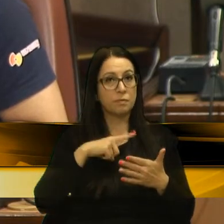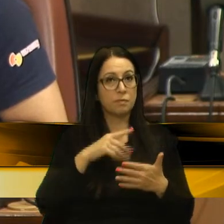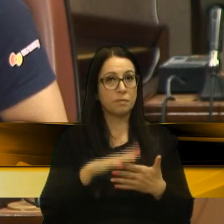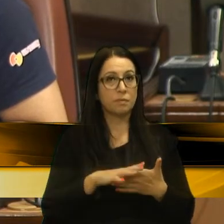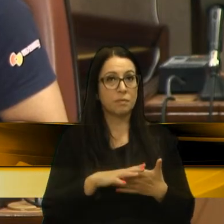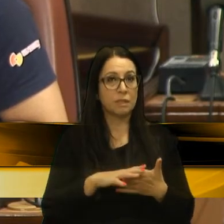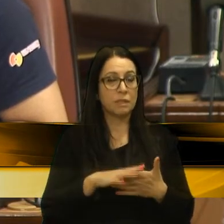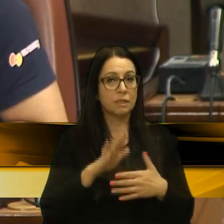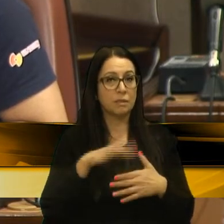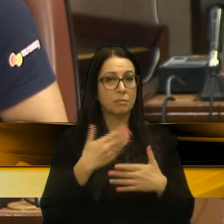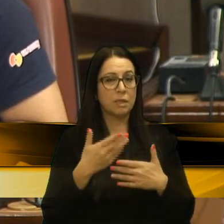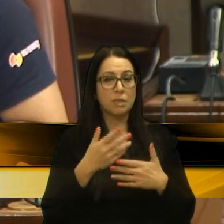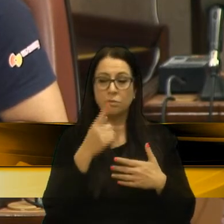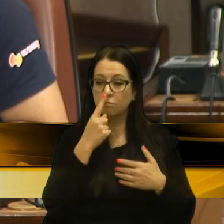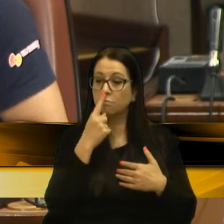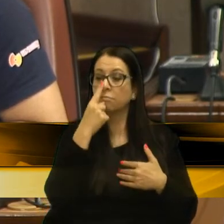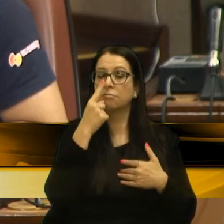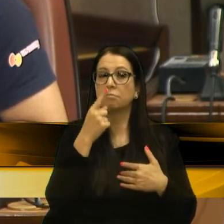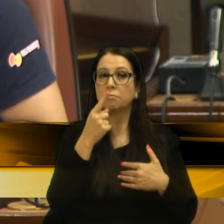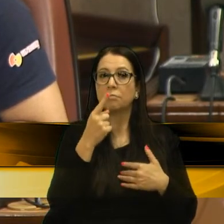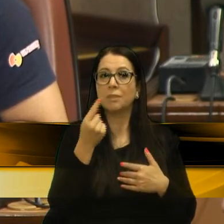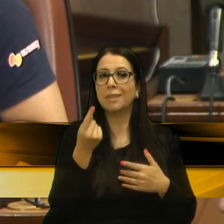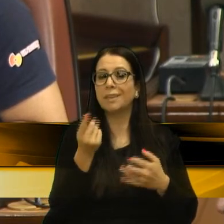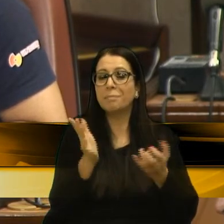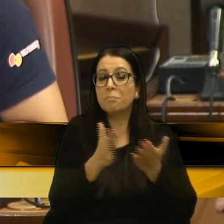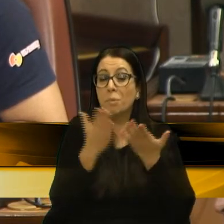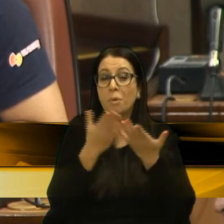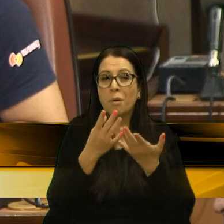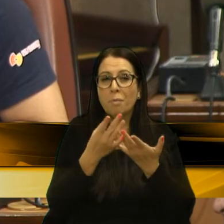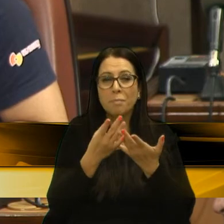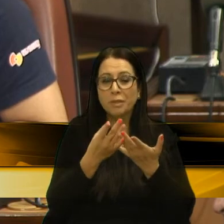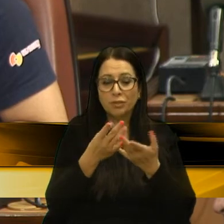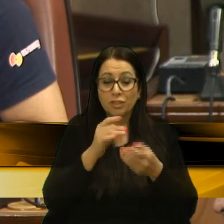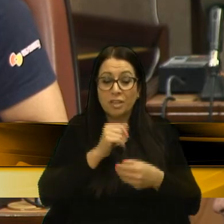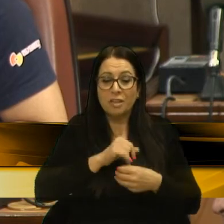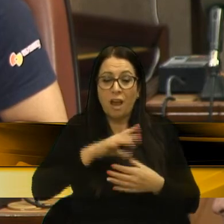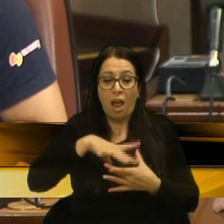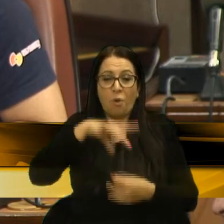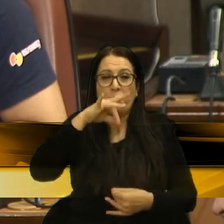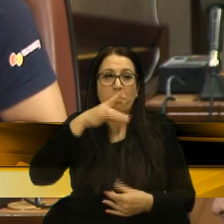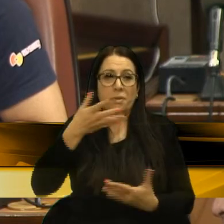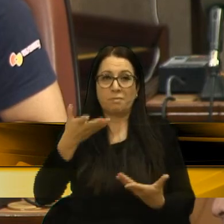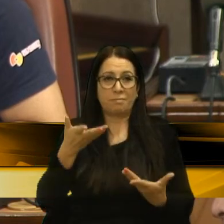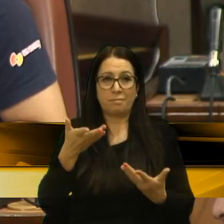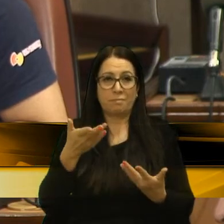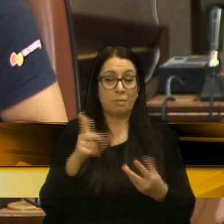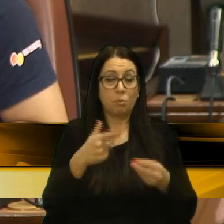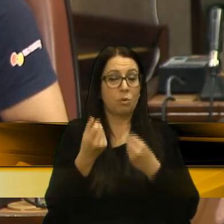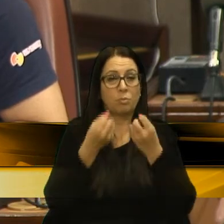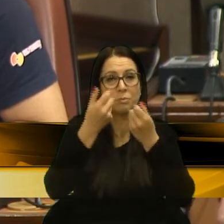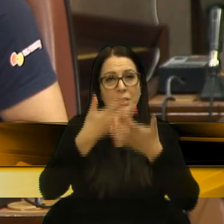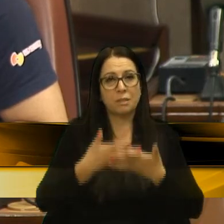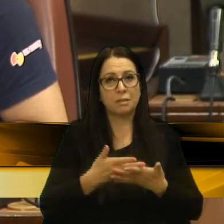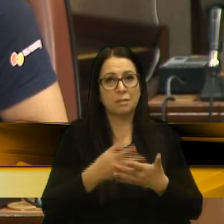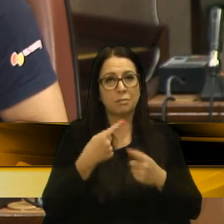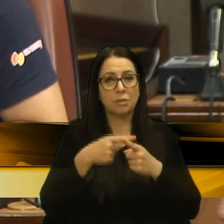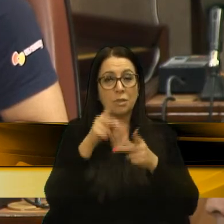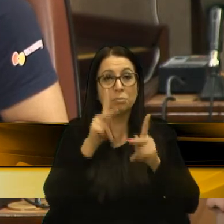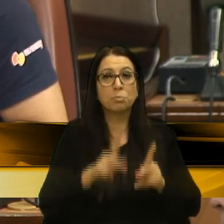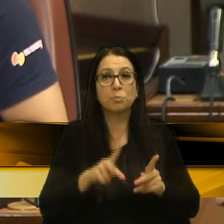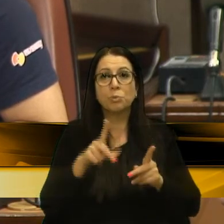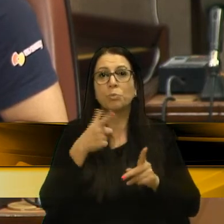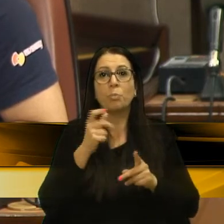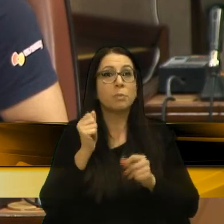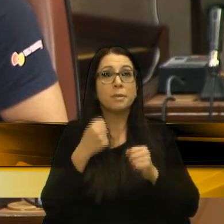além da soberba, é uma pobreza de espírito. É uma pobreza de espírito sem tamanho, porque aí a pessoa não precisa ser